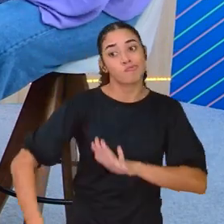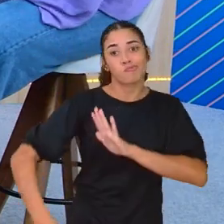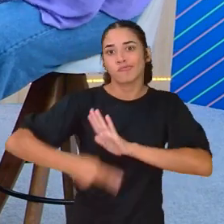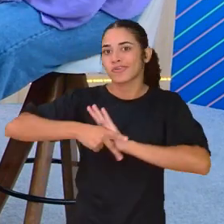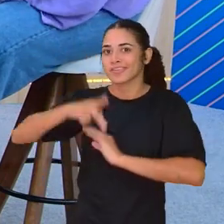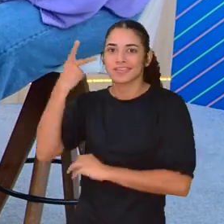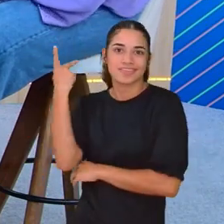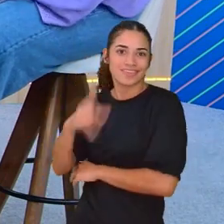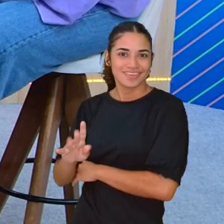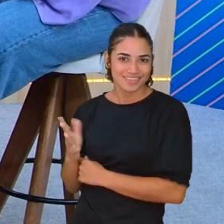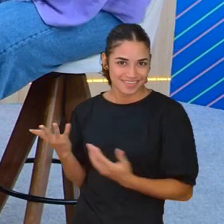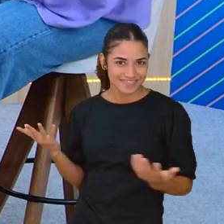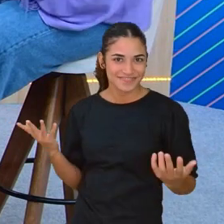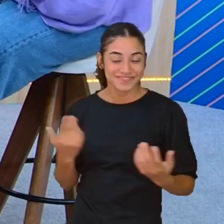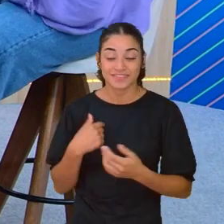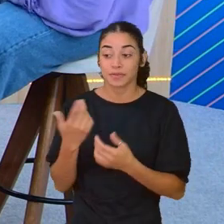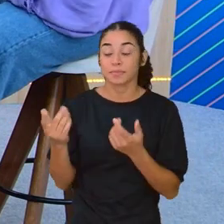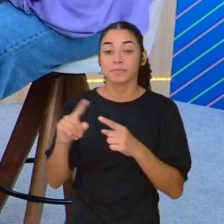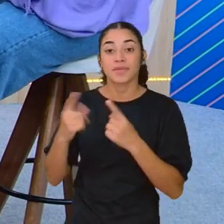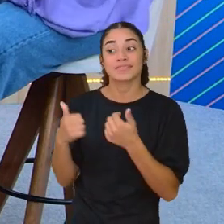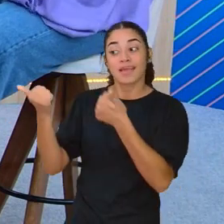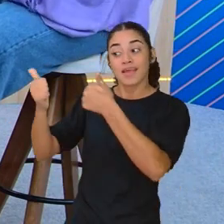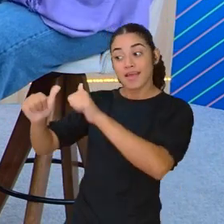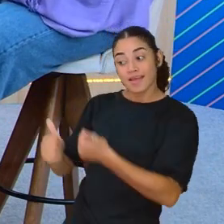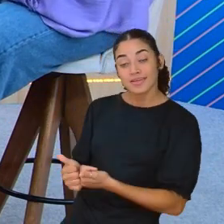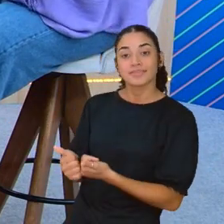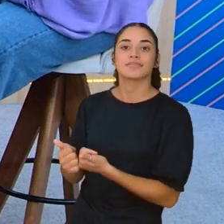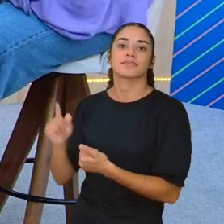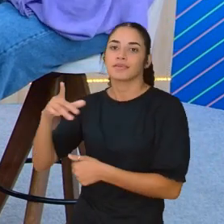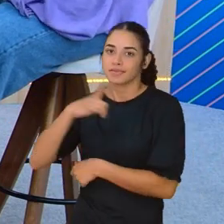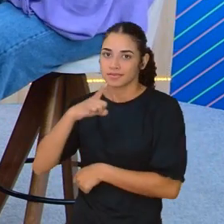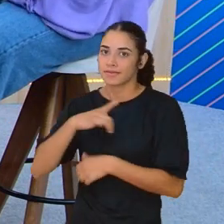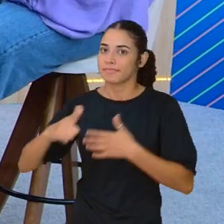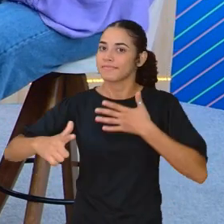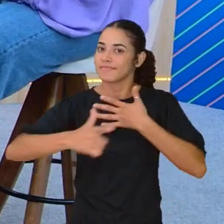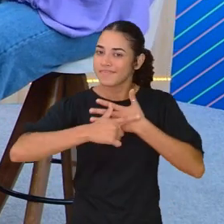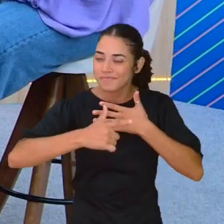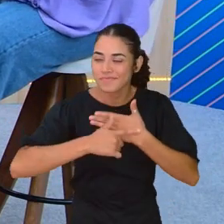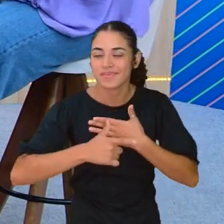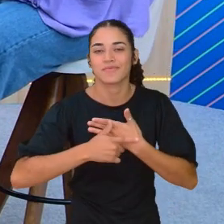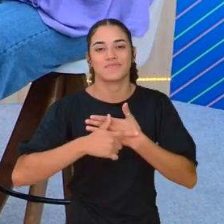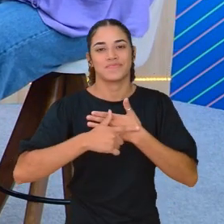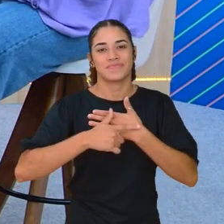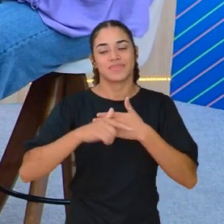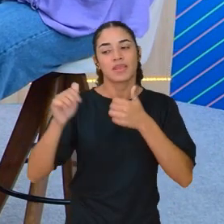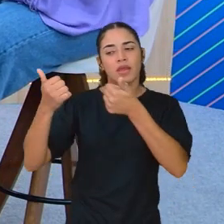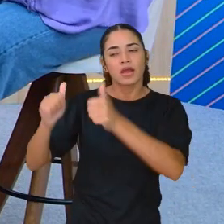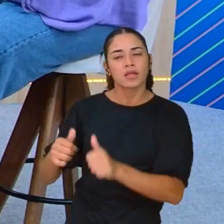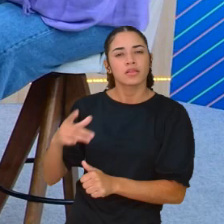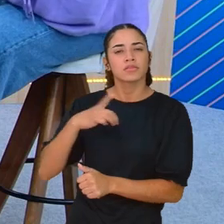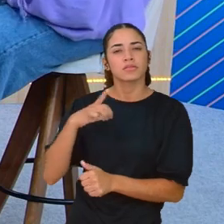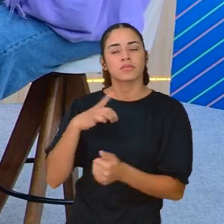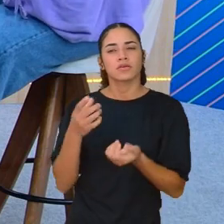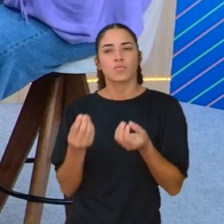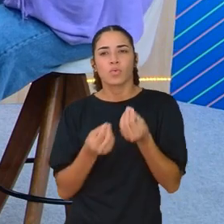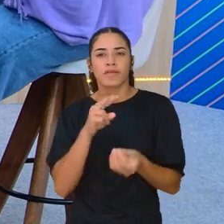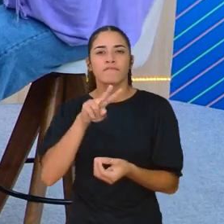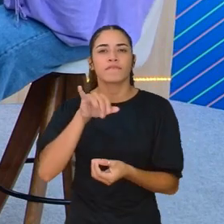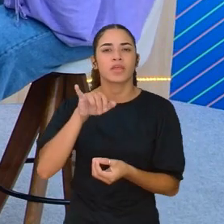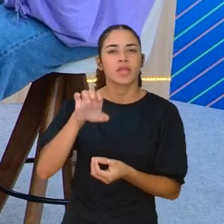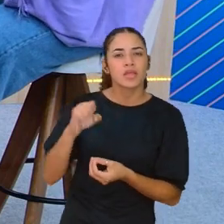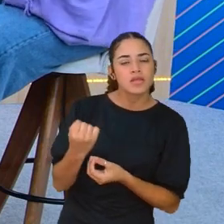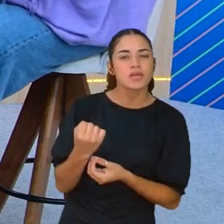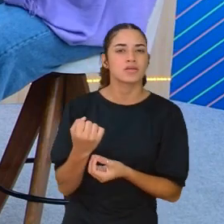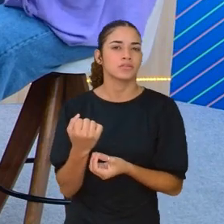que a arte, ela tem essa função, a arte, ela tem esse viés de